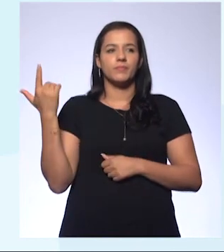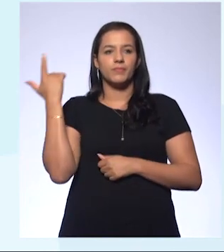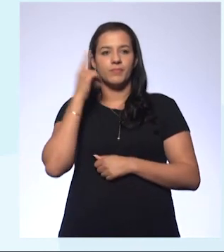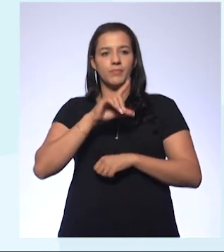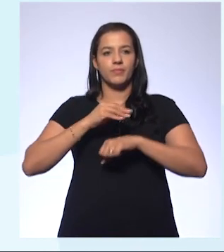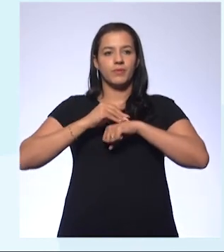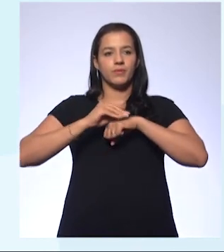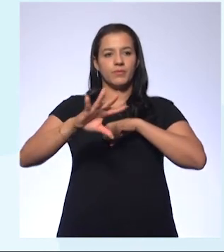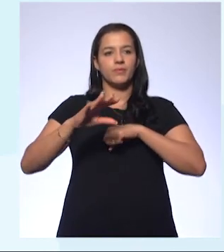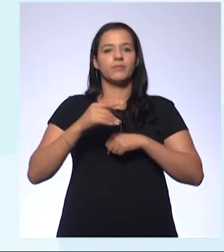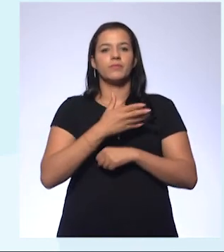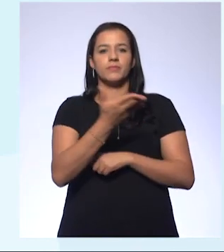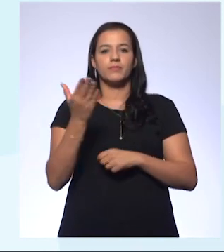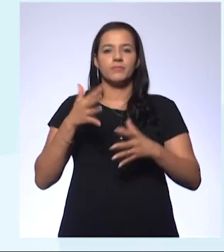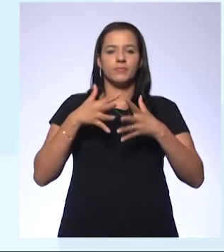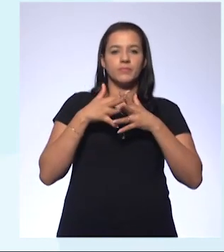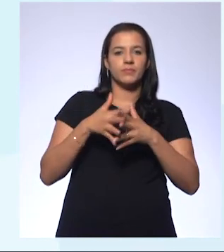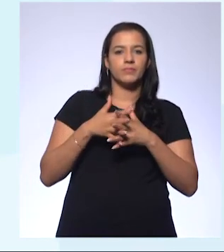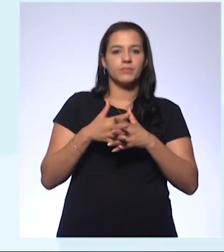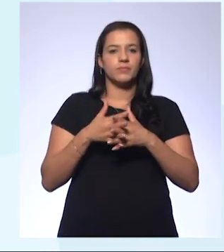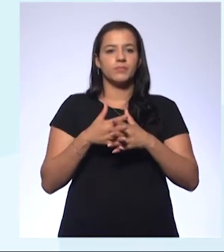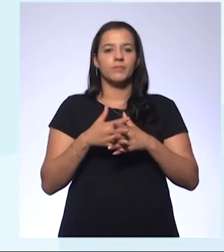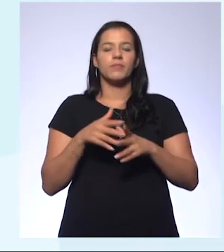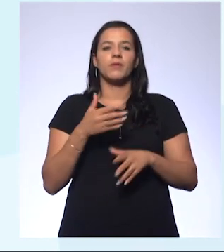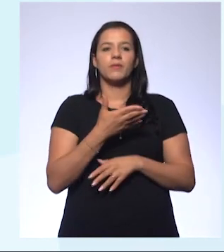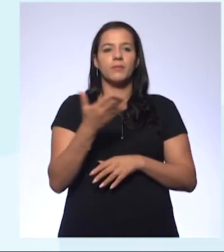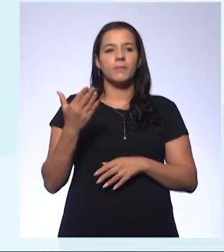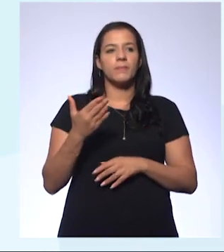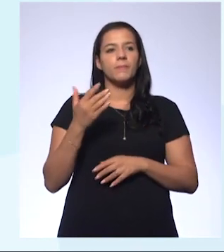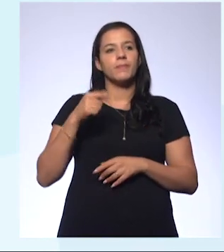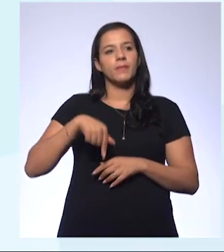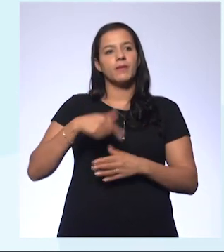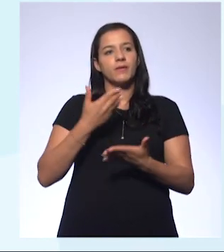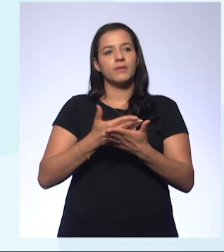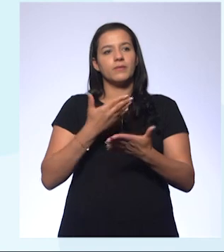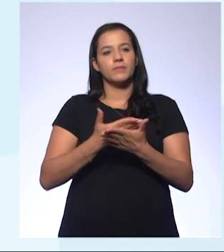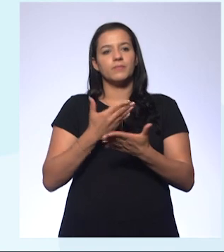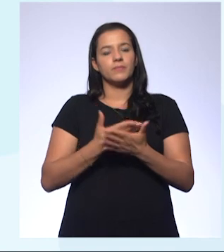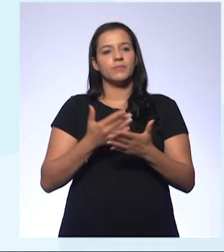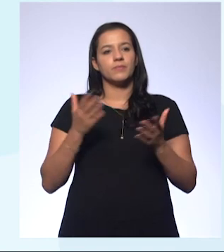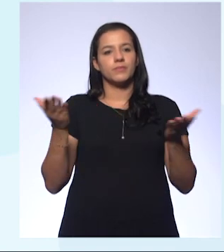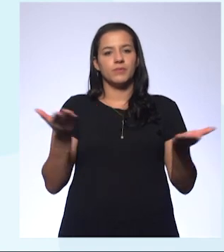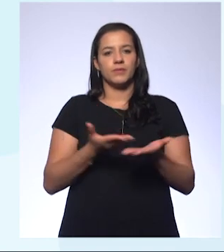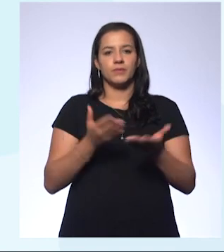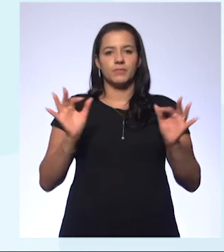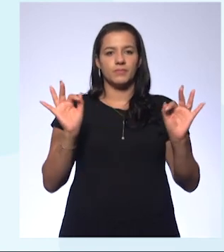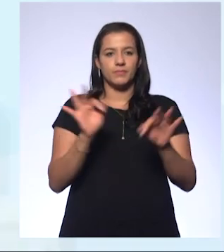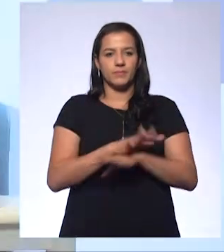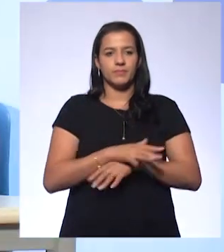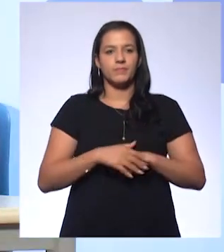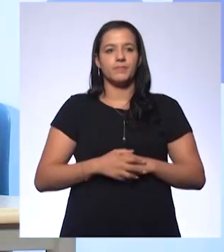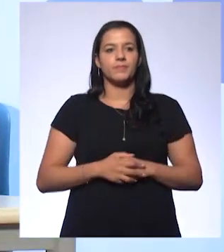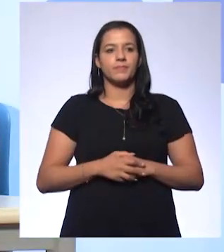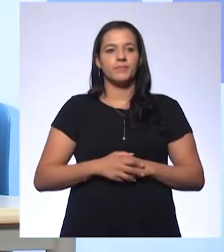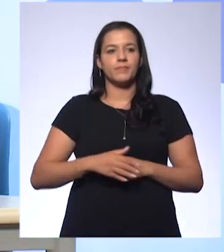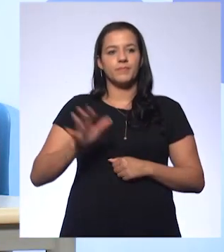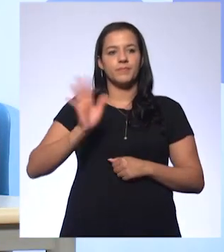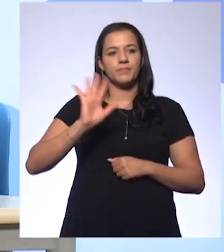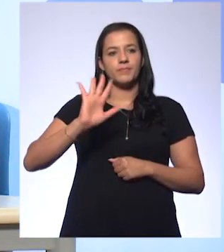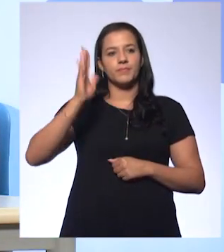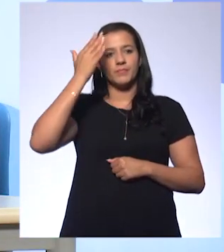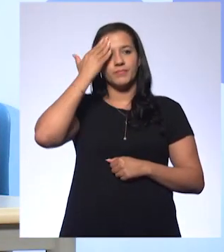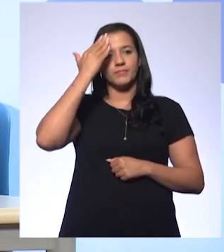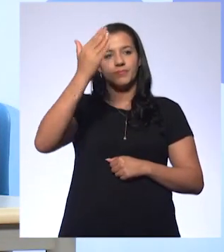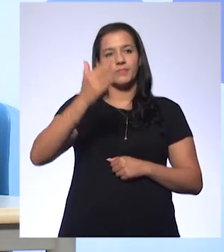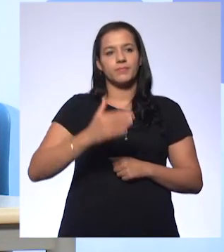sugestões, suas dúvidas a respeito desta aula que a gente acabou de ministrar aqui. Tá bom? Muito obrigada a